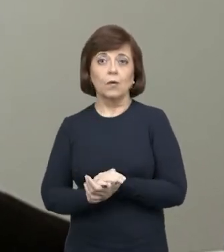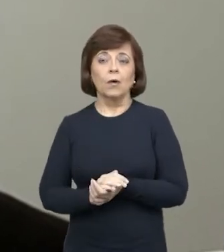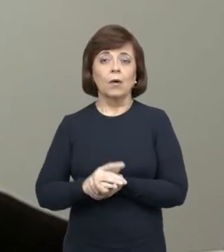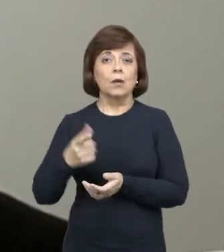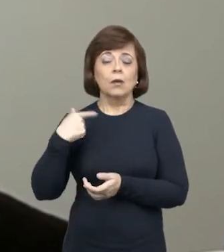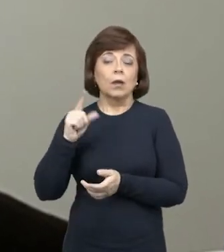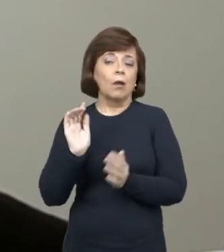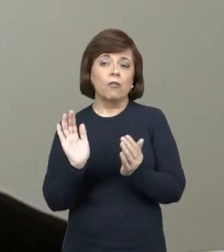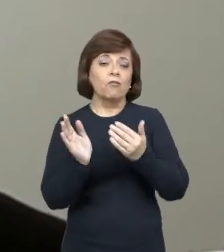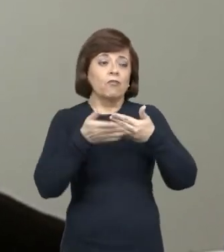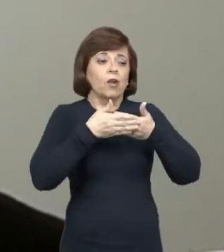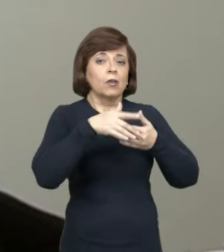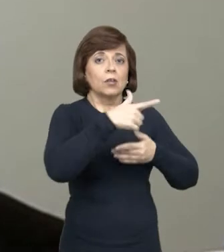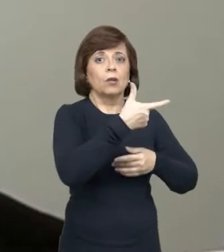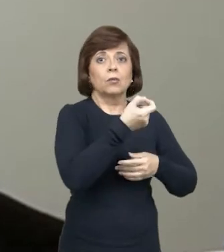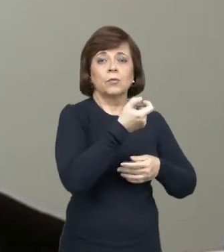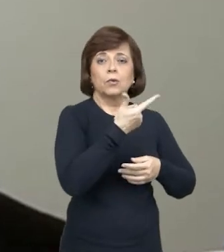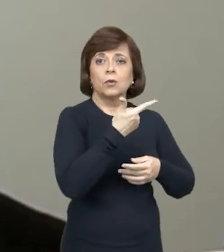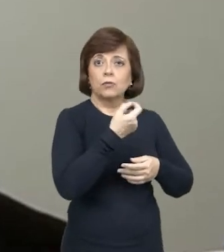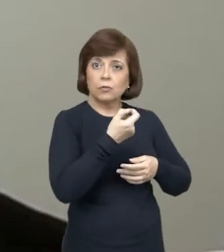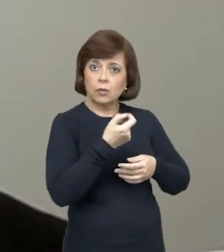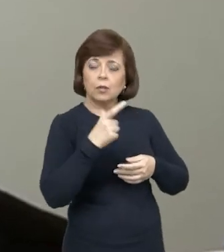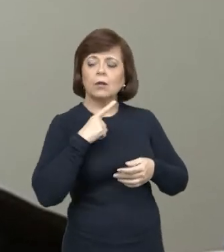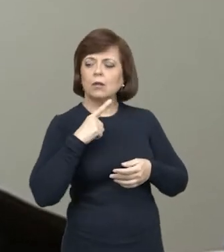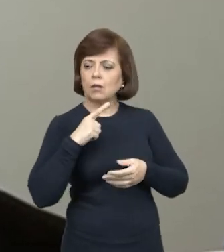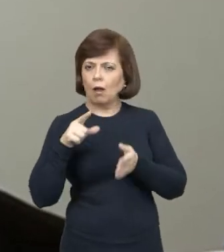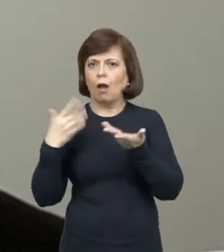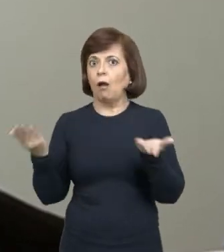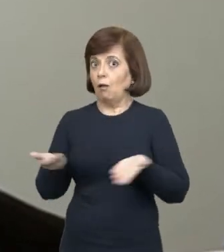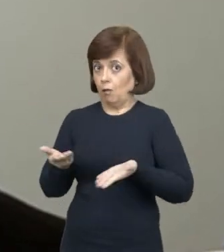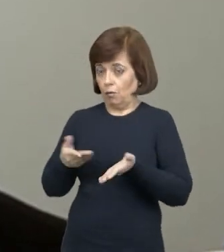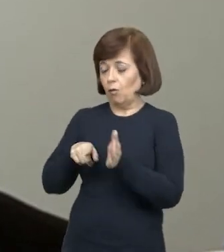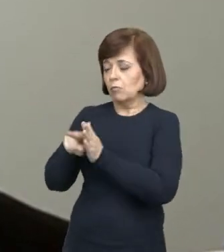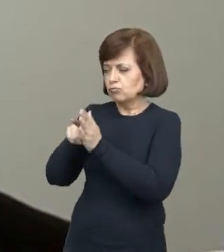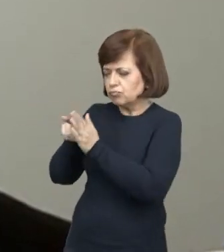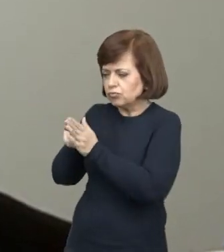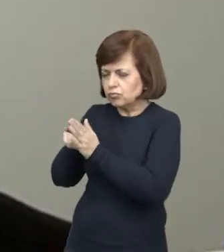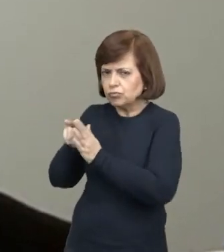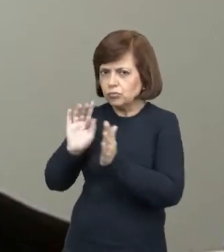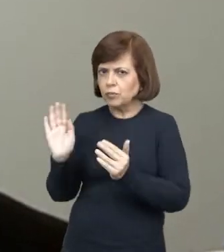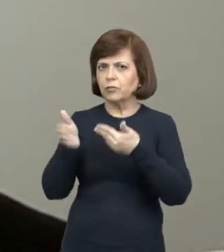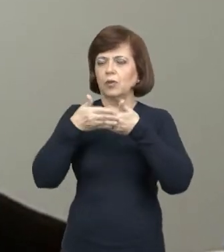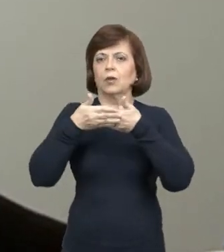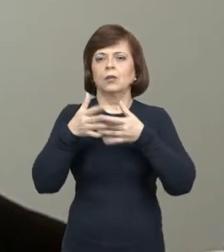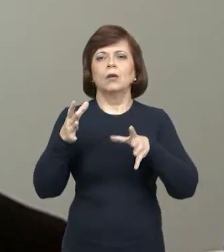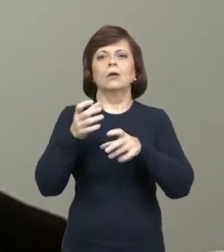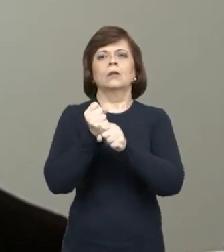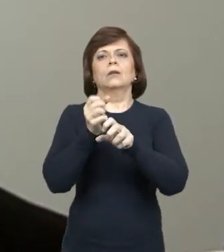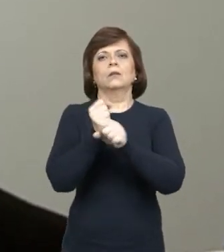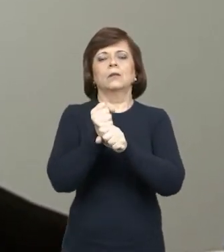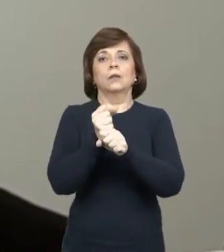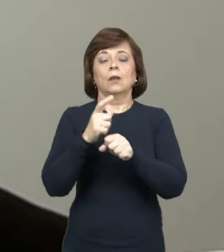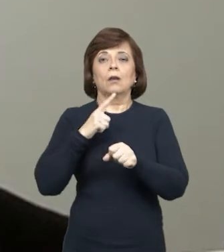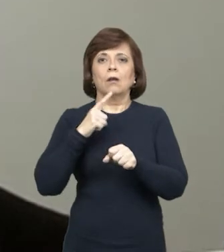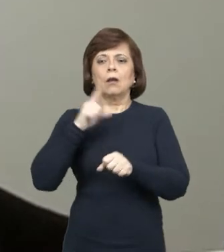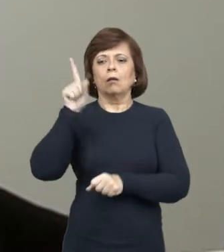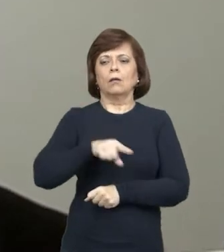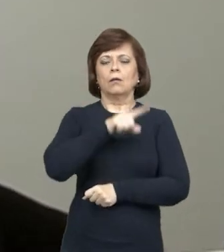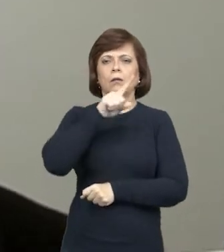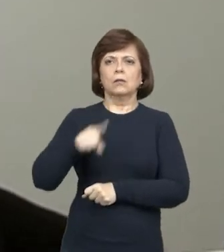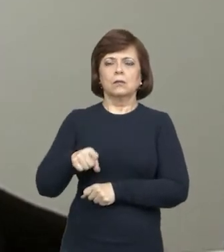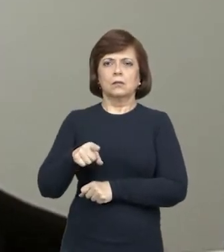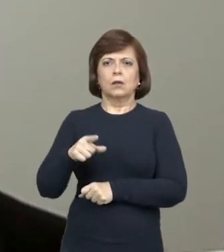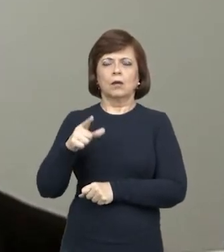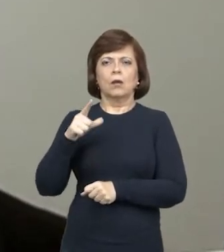o fechamento de 2020, que ainda está sendo apurado, e também o cancelamento de restos a pagar processados a favor do Fundo